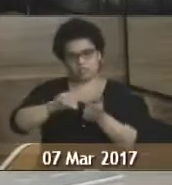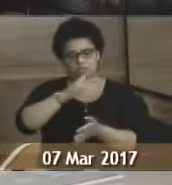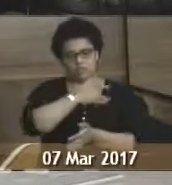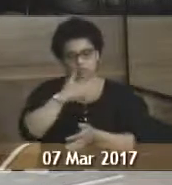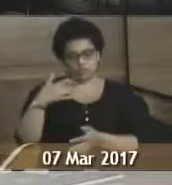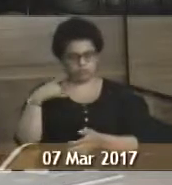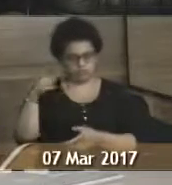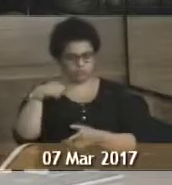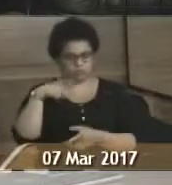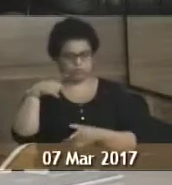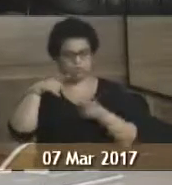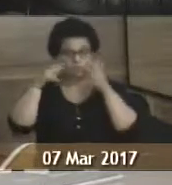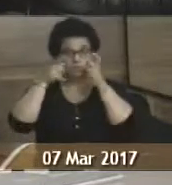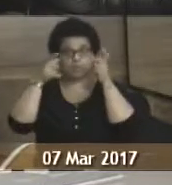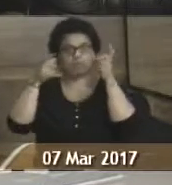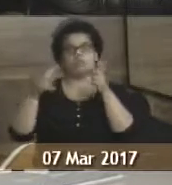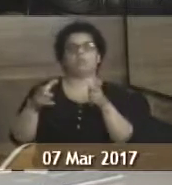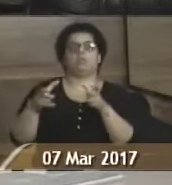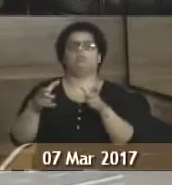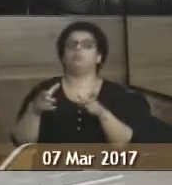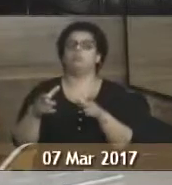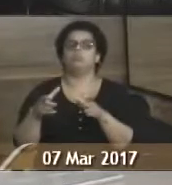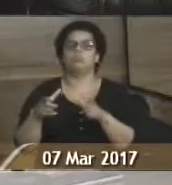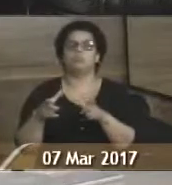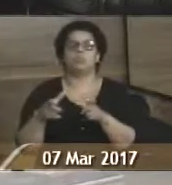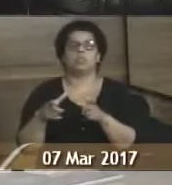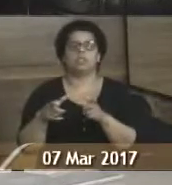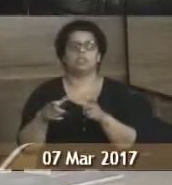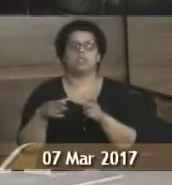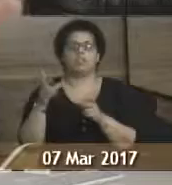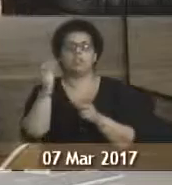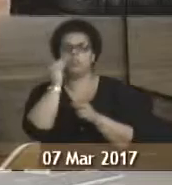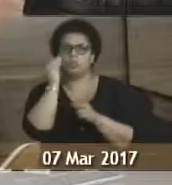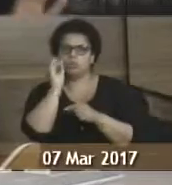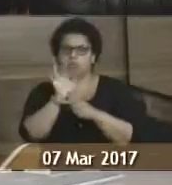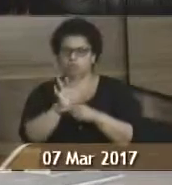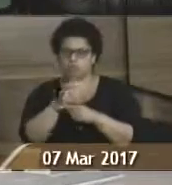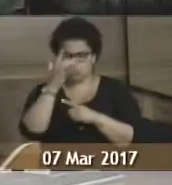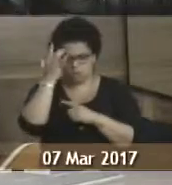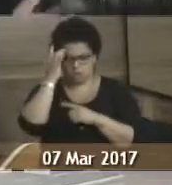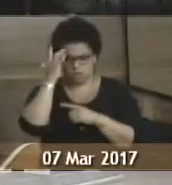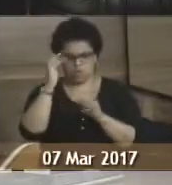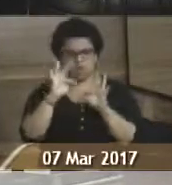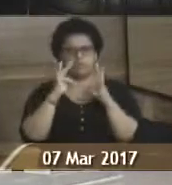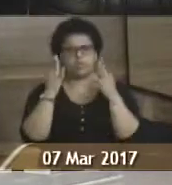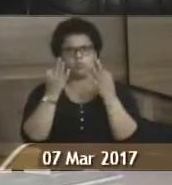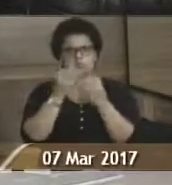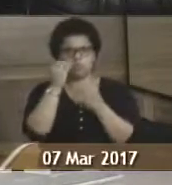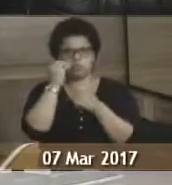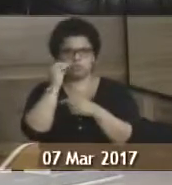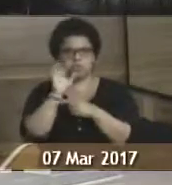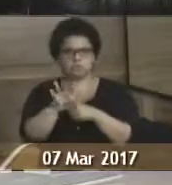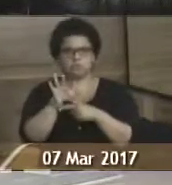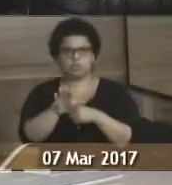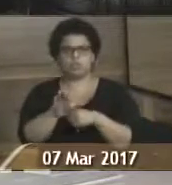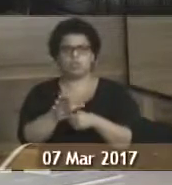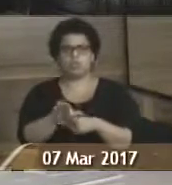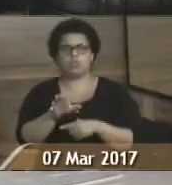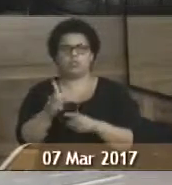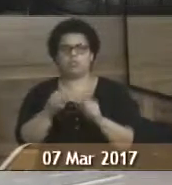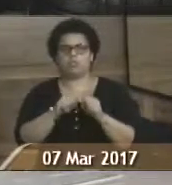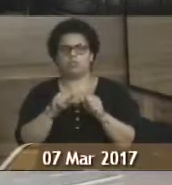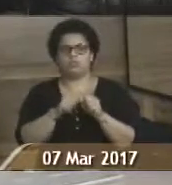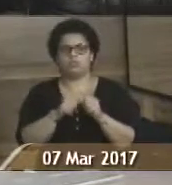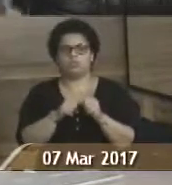ficou antenado lá nessa questão, tentou ajudar, eu acho, a família. Ele fez essa